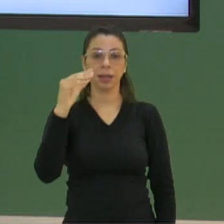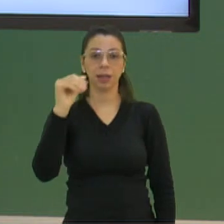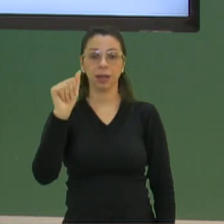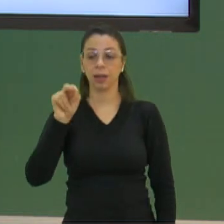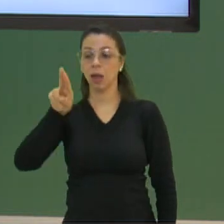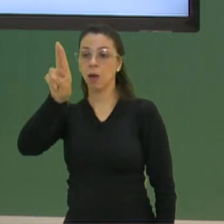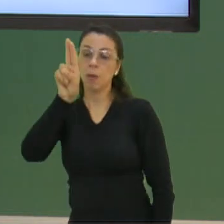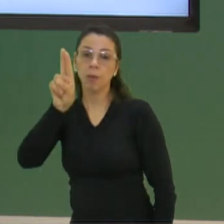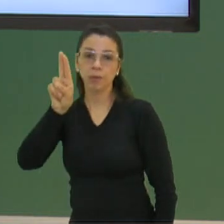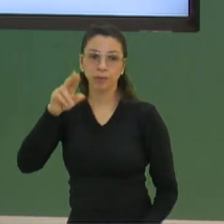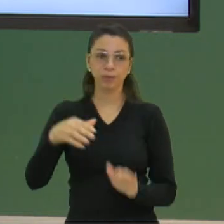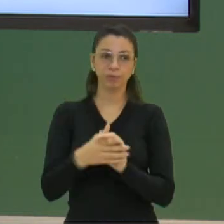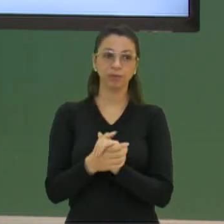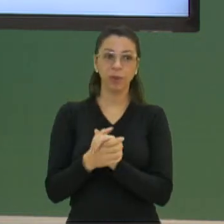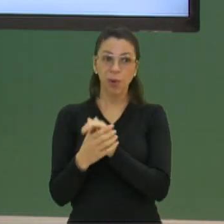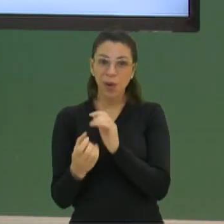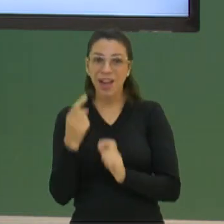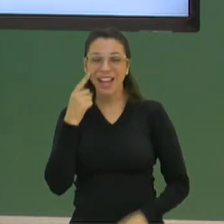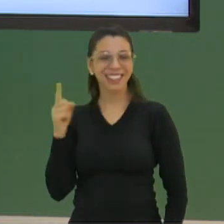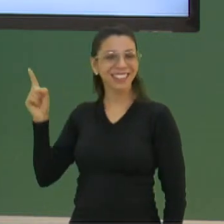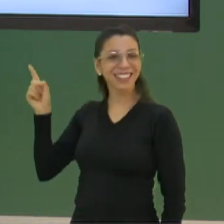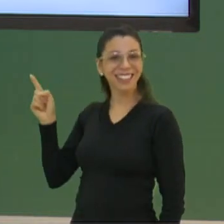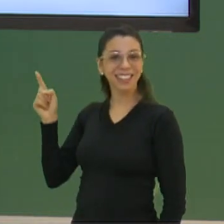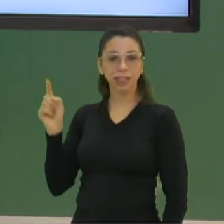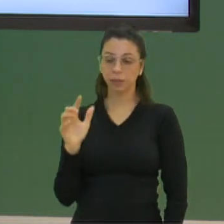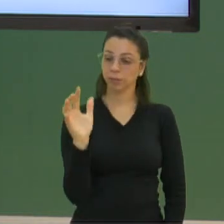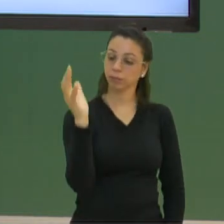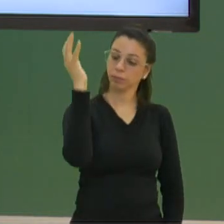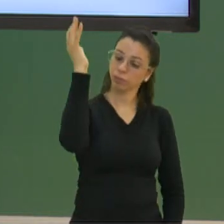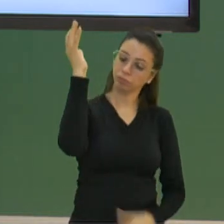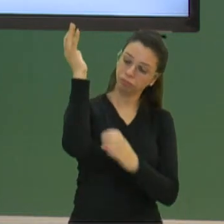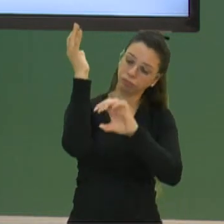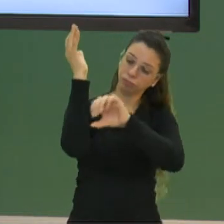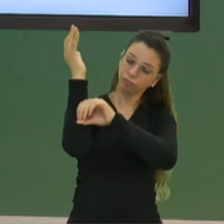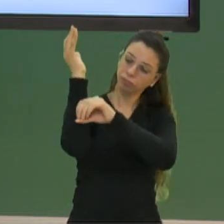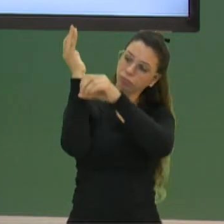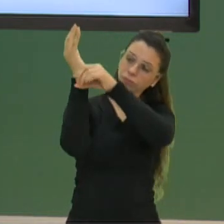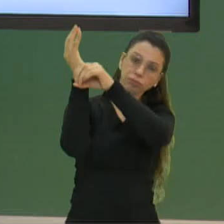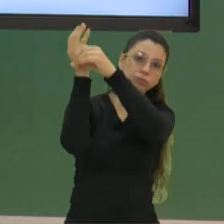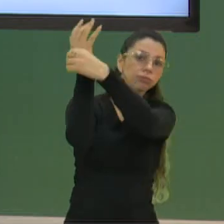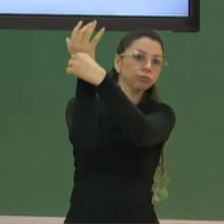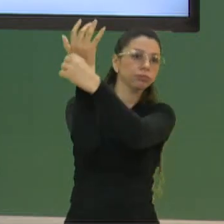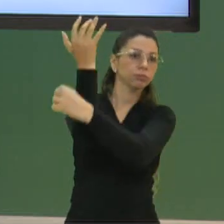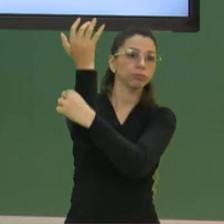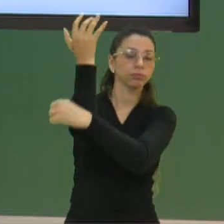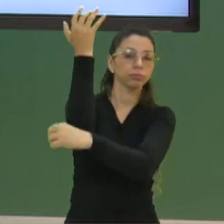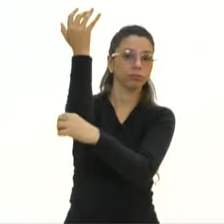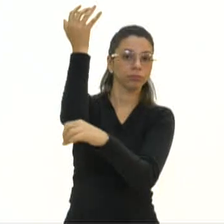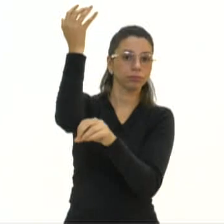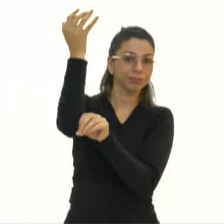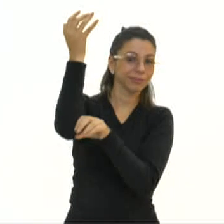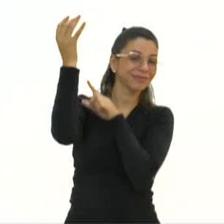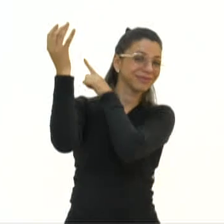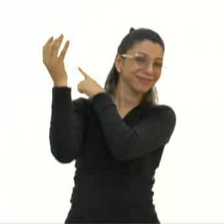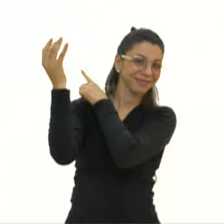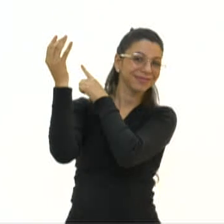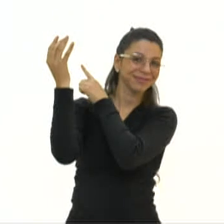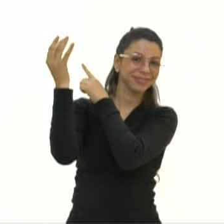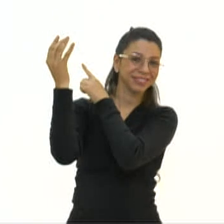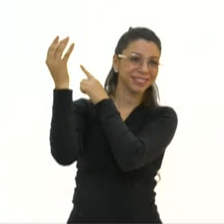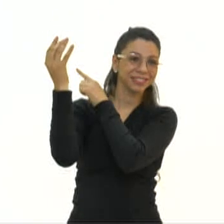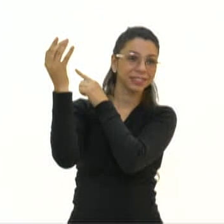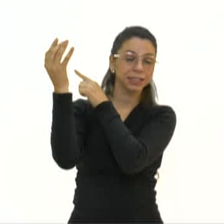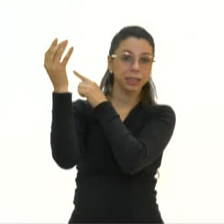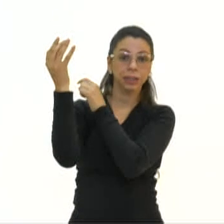O cacau, ele nasce assim na árvore, nos caules grudadinhos, ou até mesmo nos galhos, assim. E aí, ele